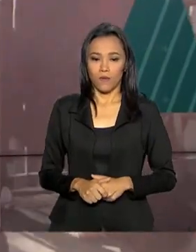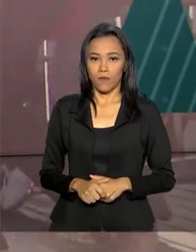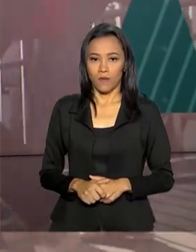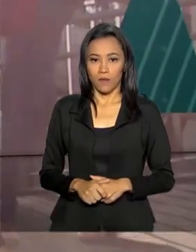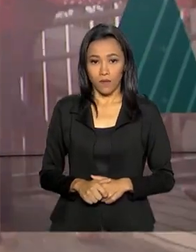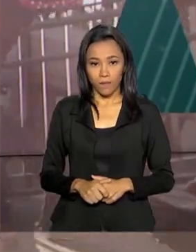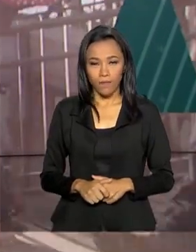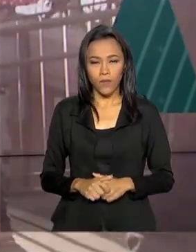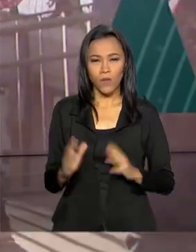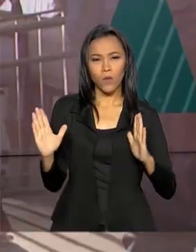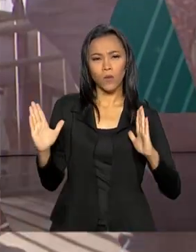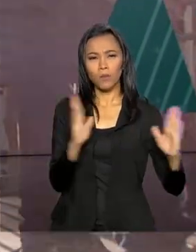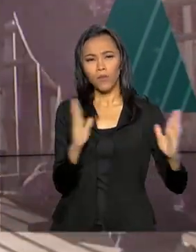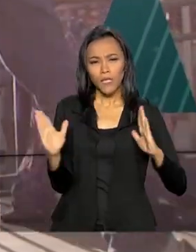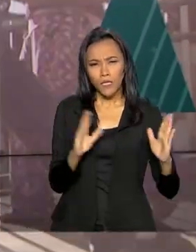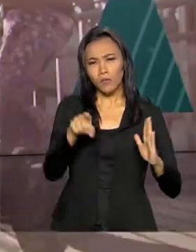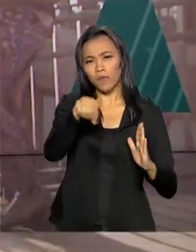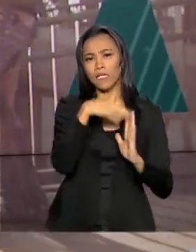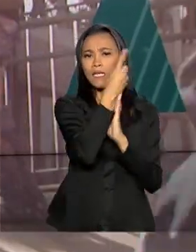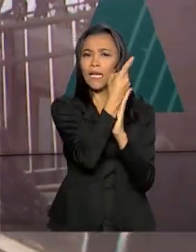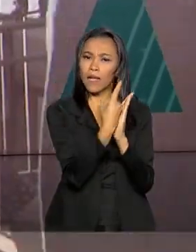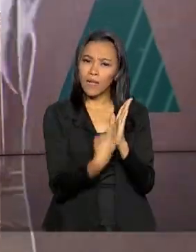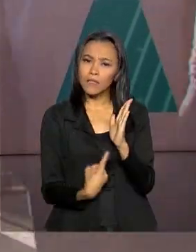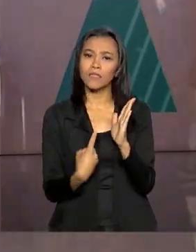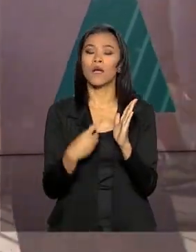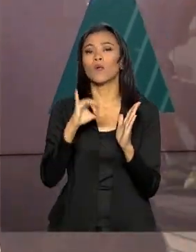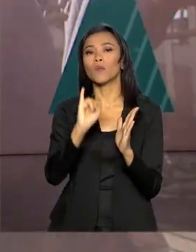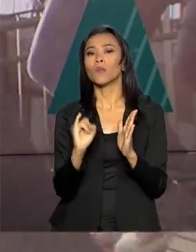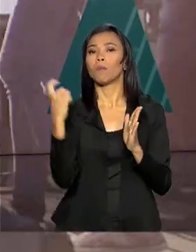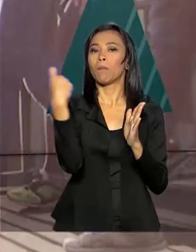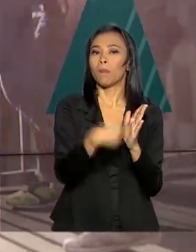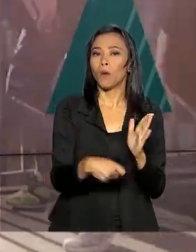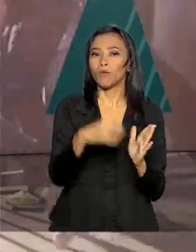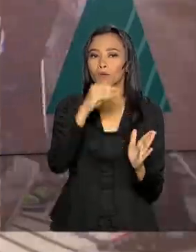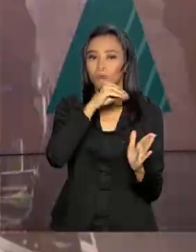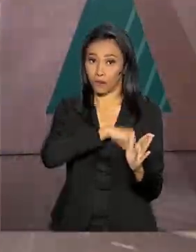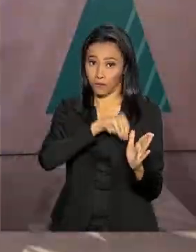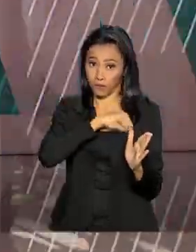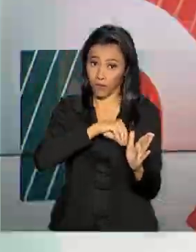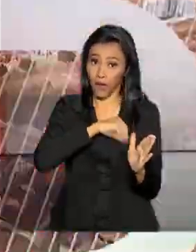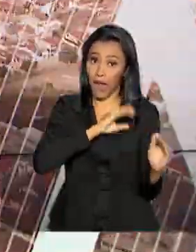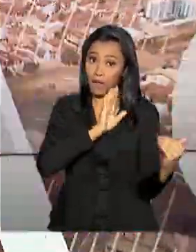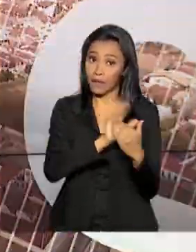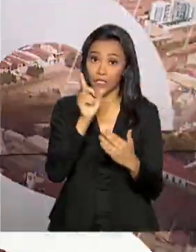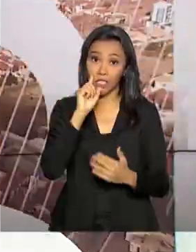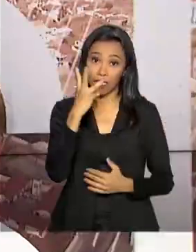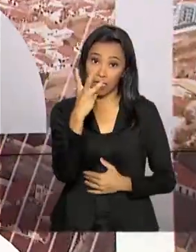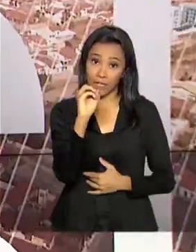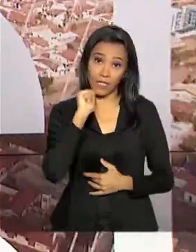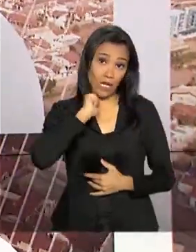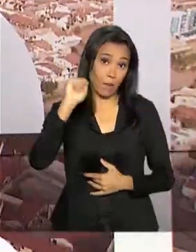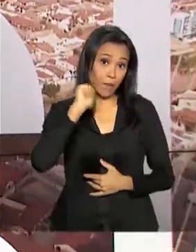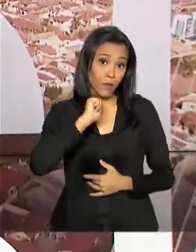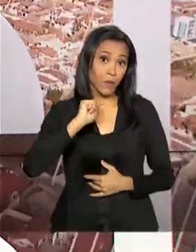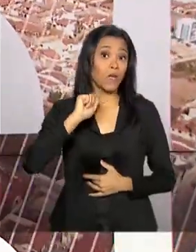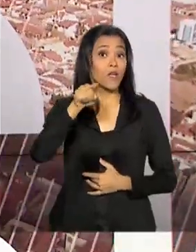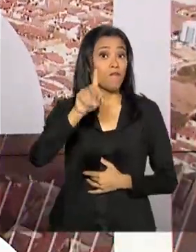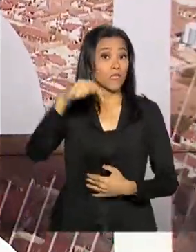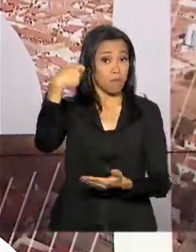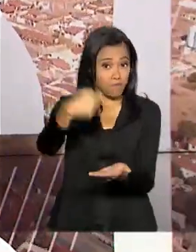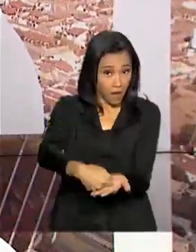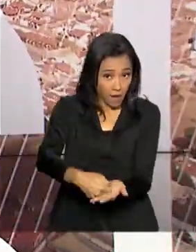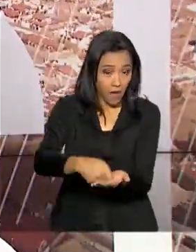O prazo para fazer a declaração do imposto de renda vai até 30 de abril. E uma dica, na hora de pagar o imposto